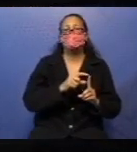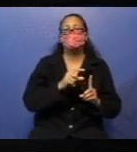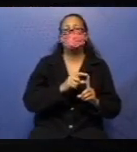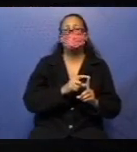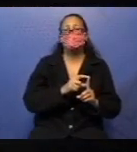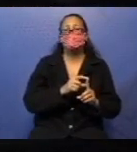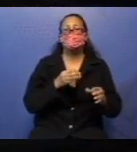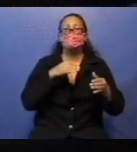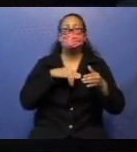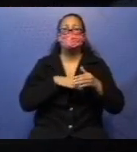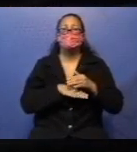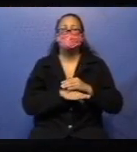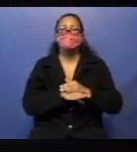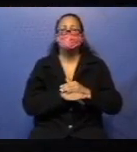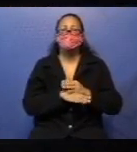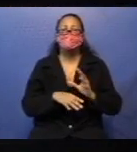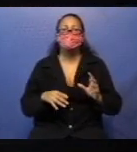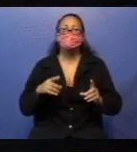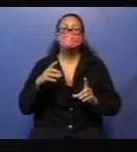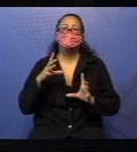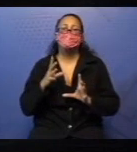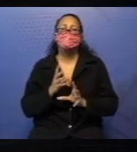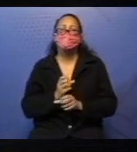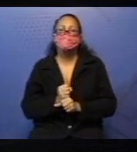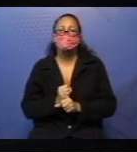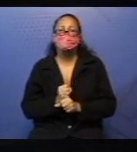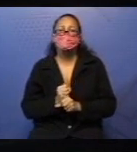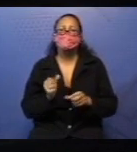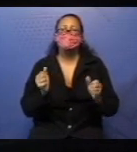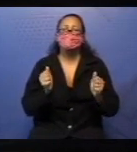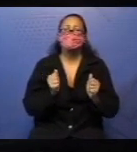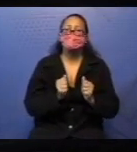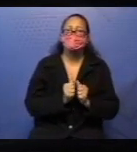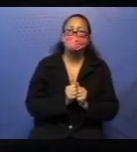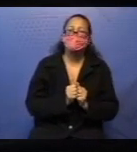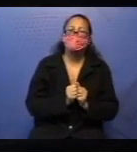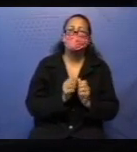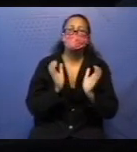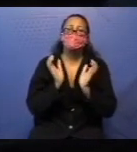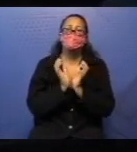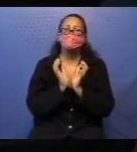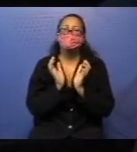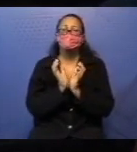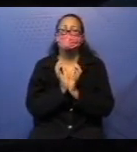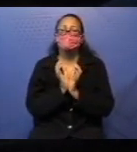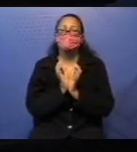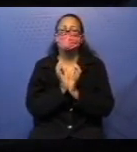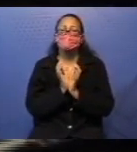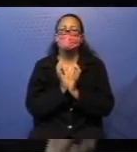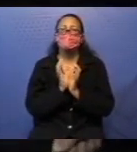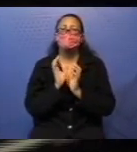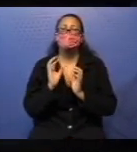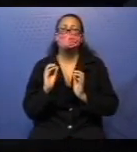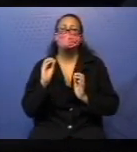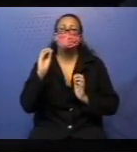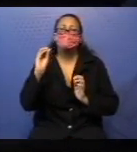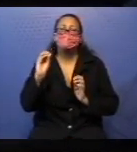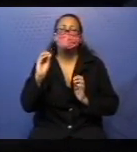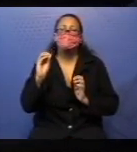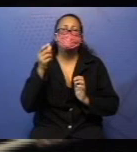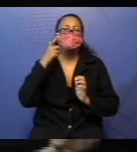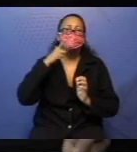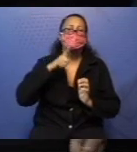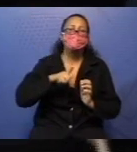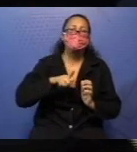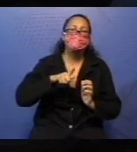poupar, somar, juntar, agrupar, acrescentar, ganhar.